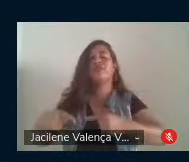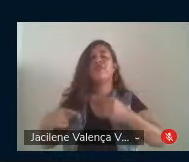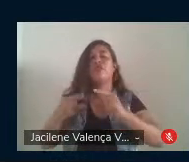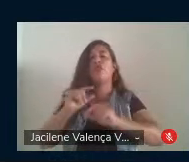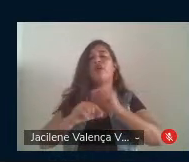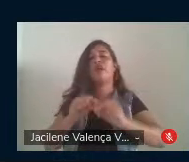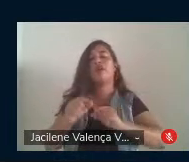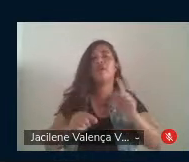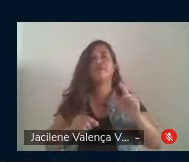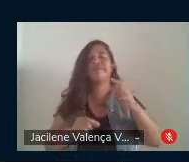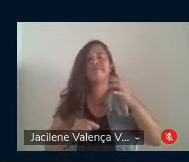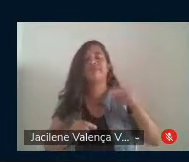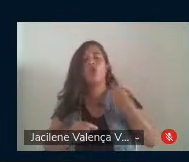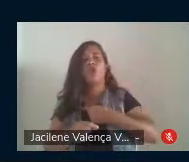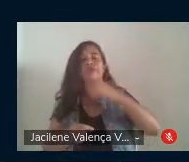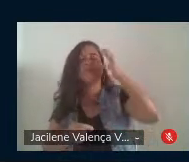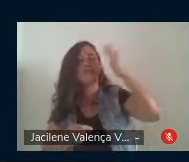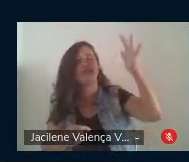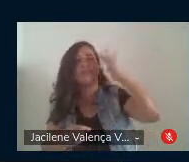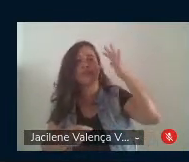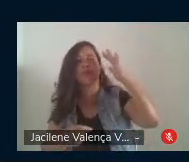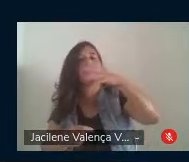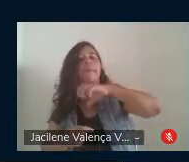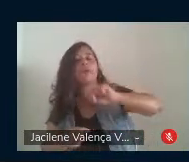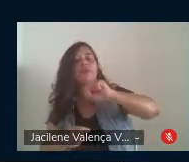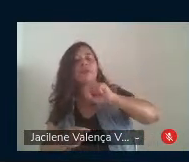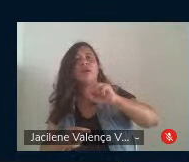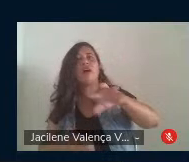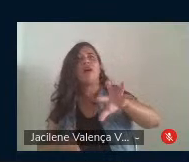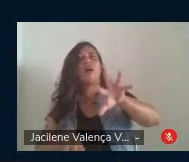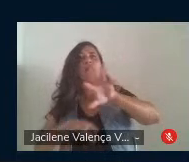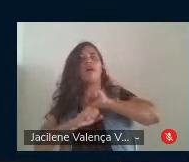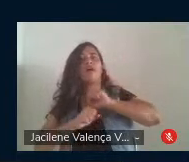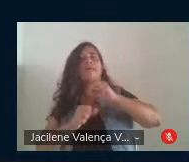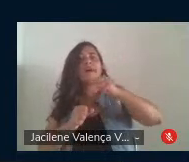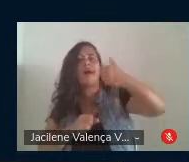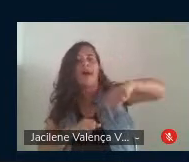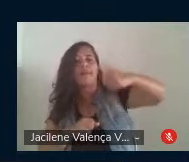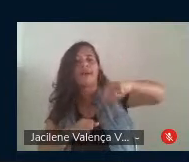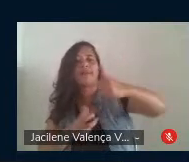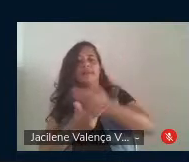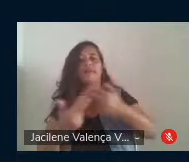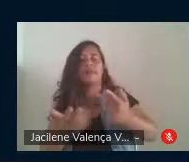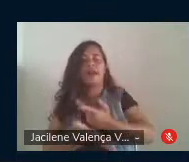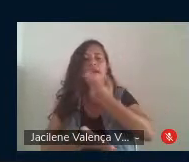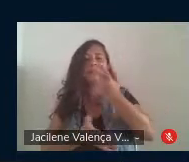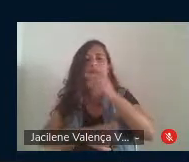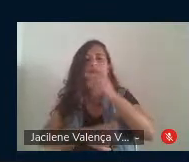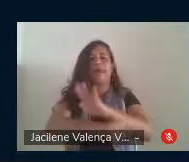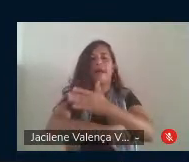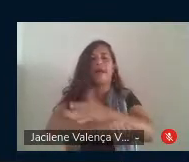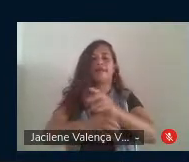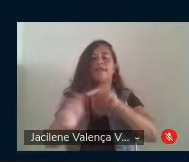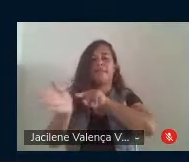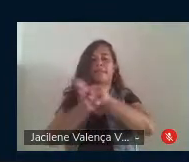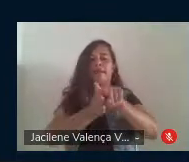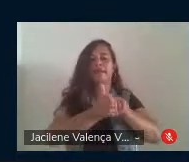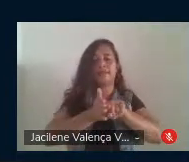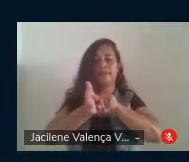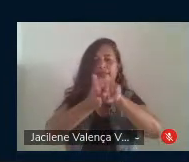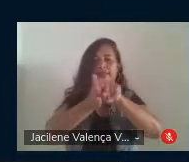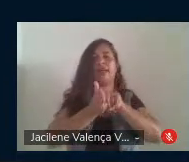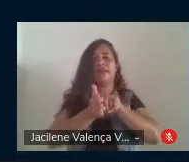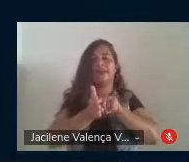pensamento de Paulo Freire como inspiração para análise de situações práticas de pesquisa e